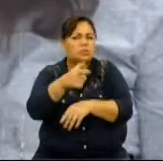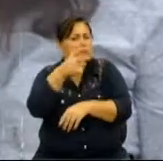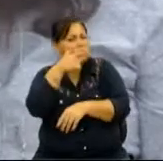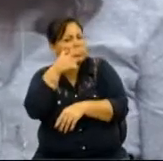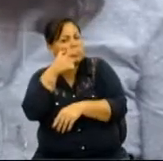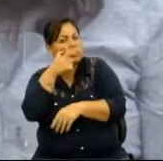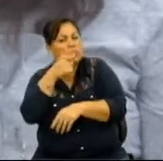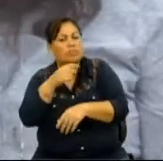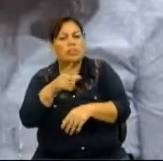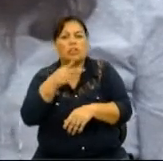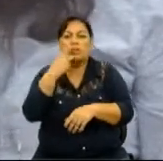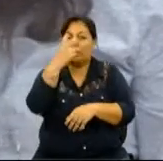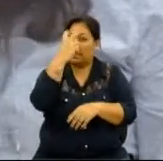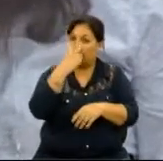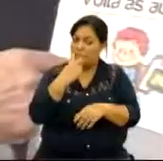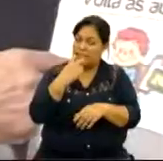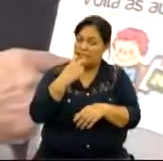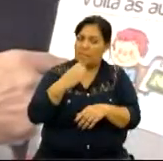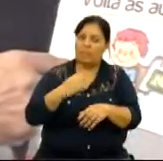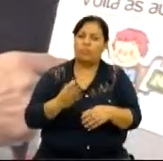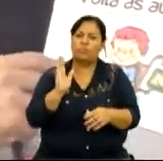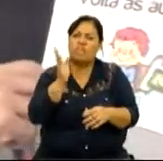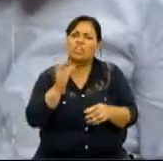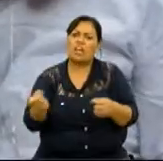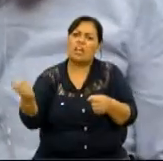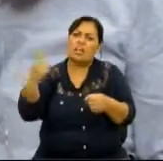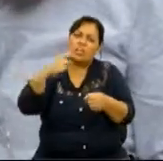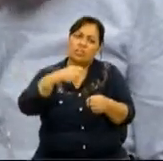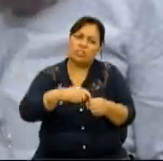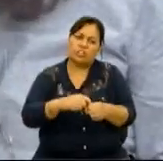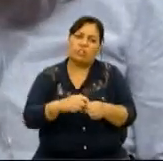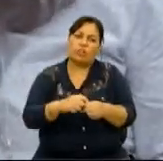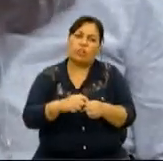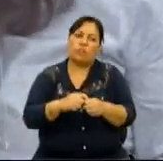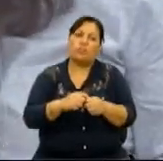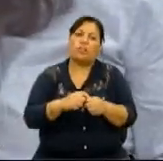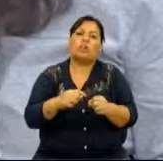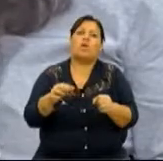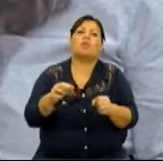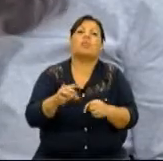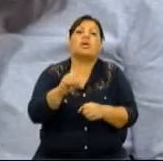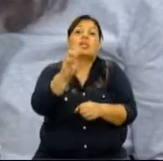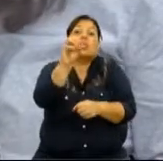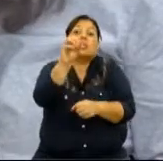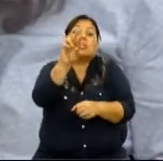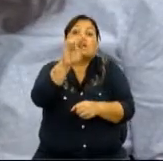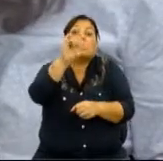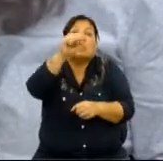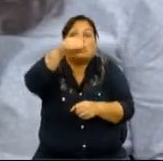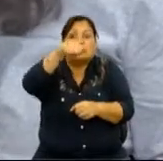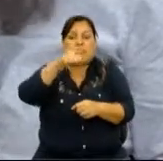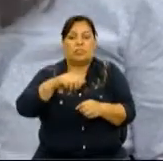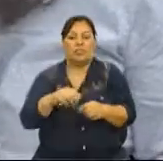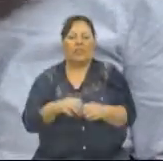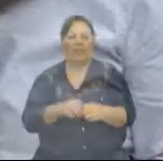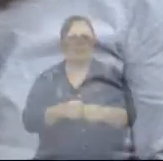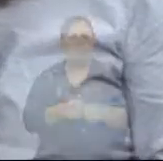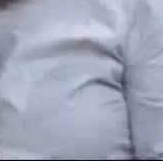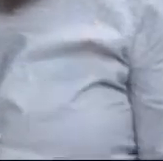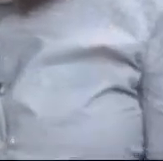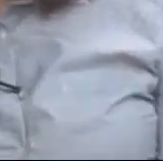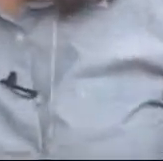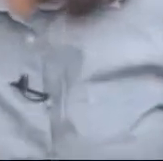suportes assistivos para uma criança cega. Tá bom. Bom, gente, voltamos já já com mais Dorinda no Rio para